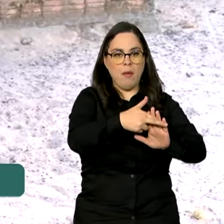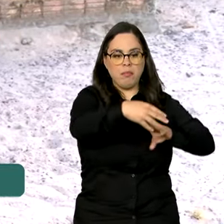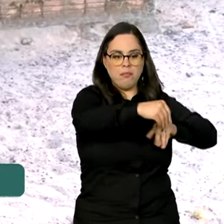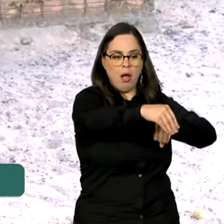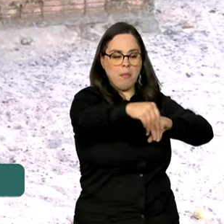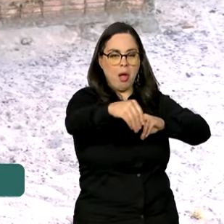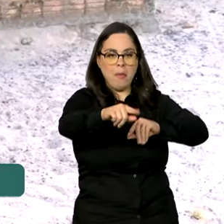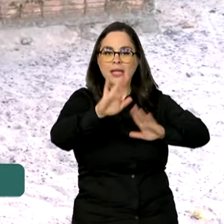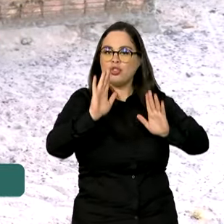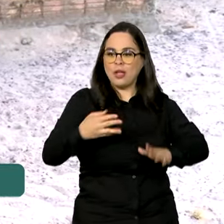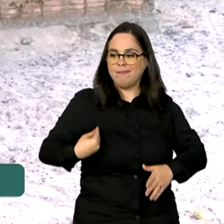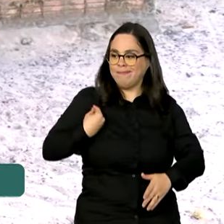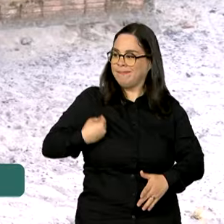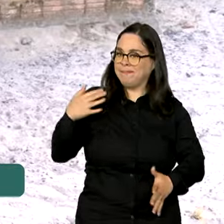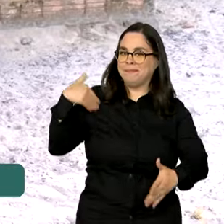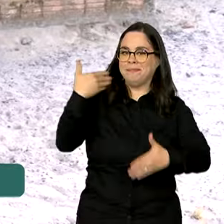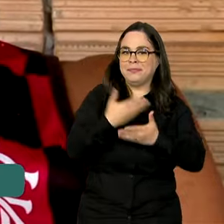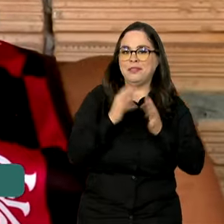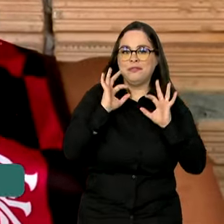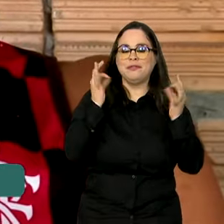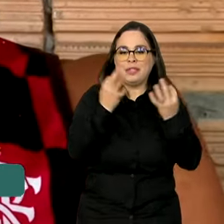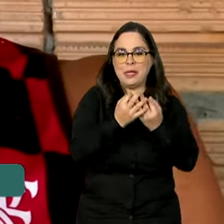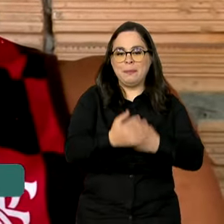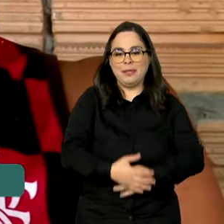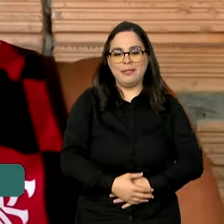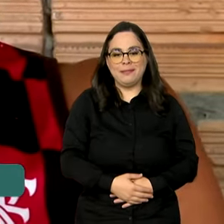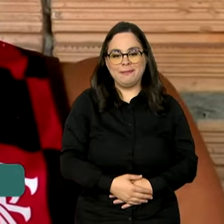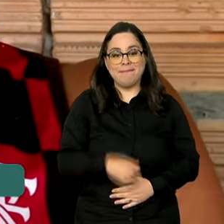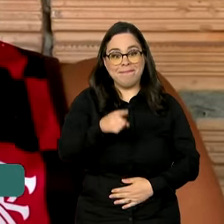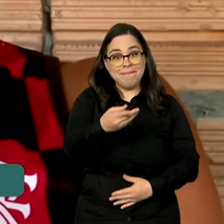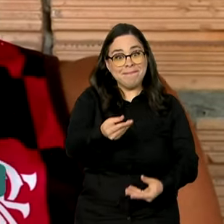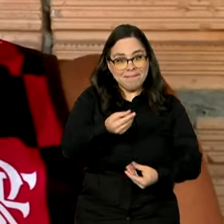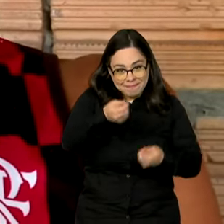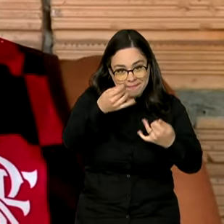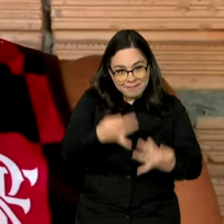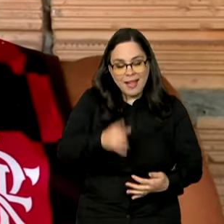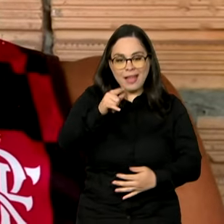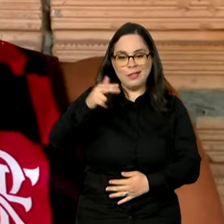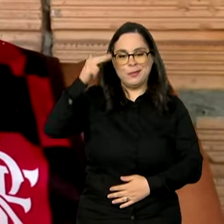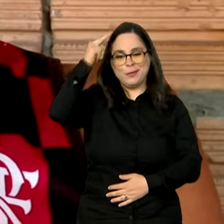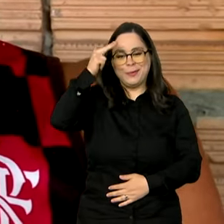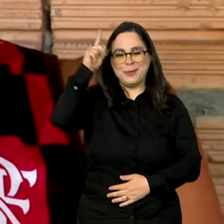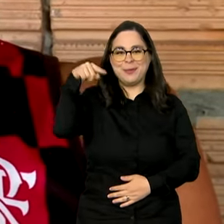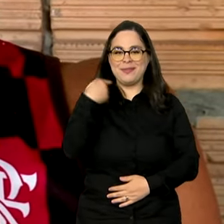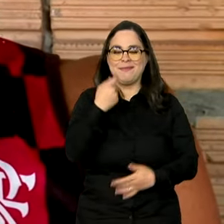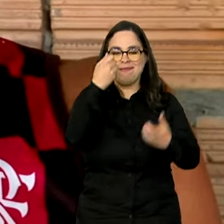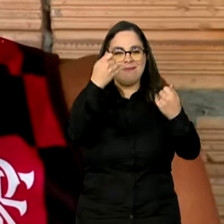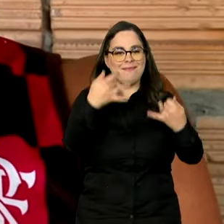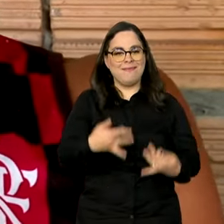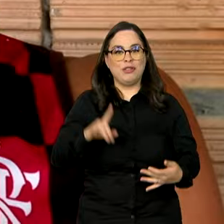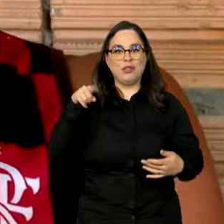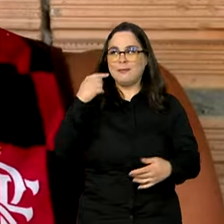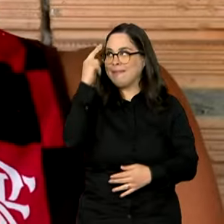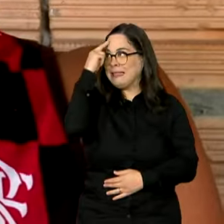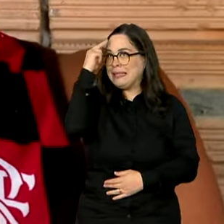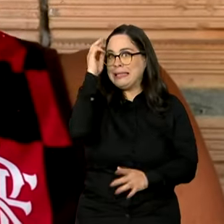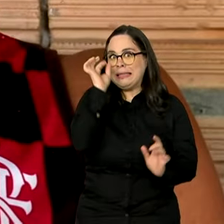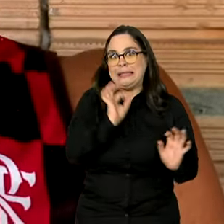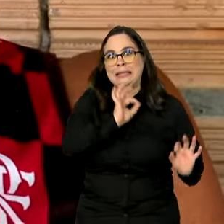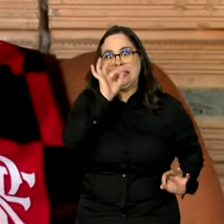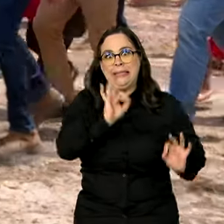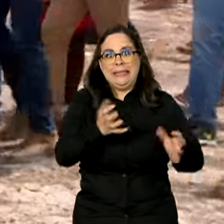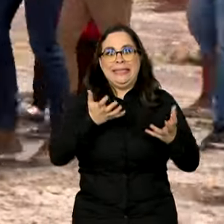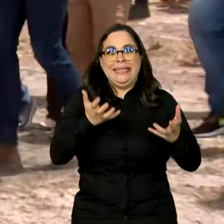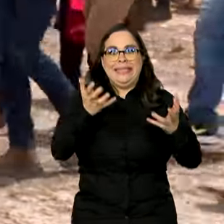terras em que vive toda a família. É a relação do sonho nosso, que nós todos estávamos querendo mesmo